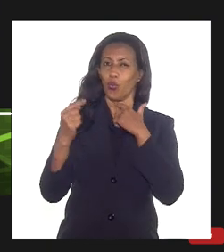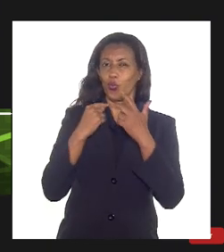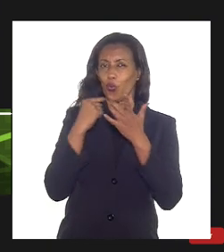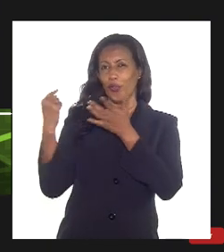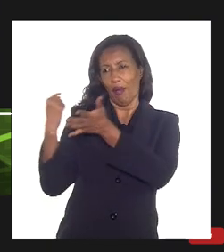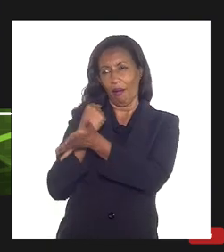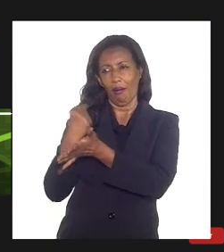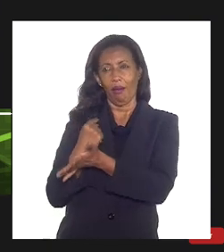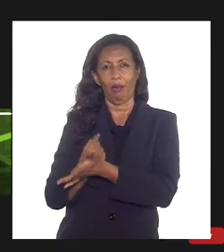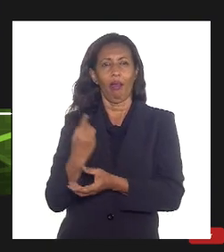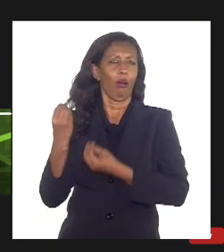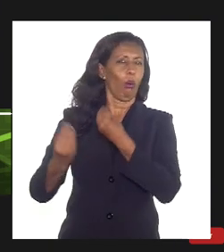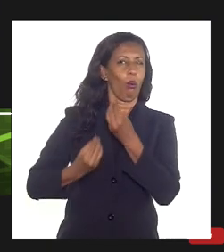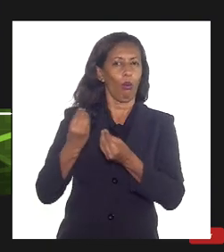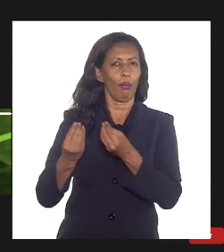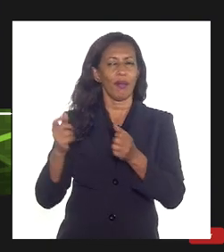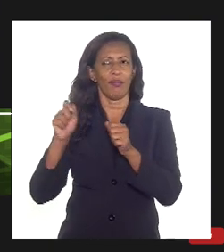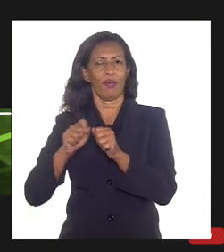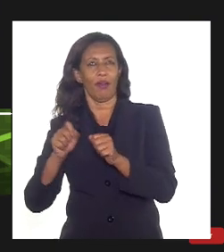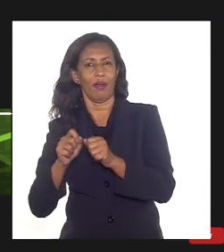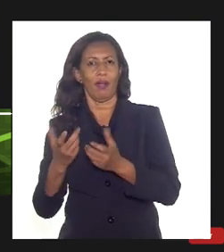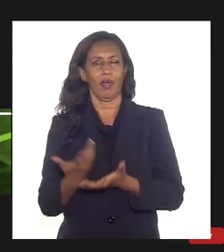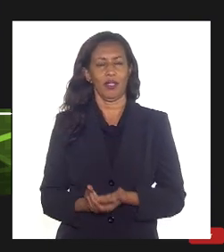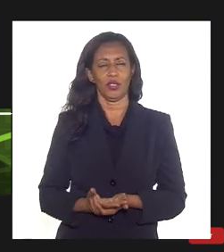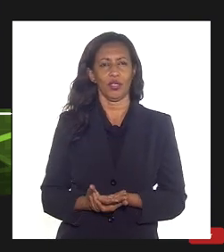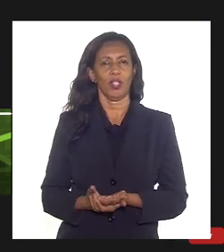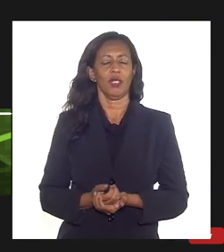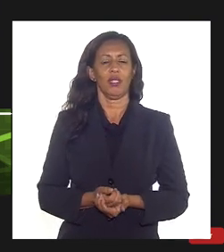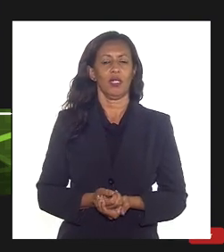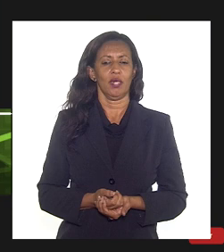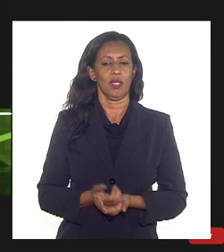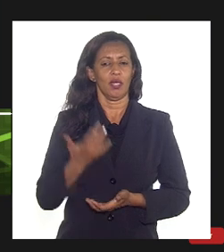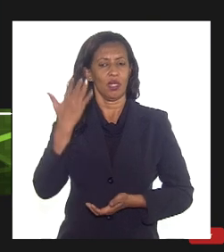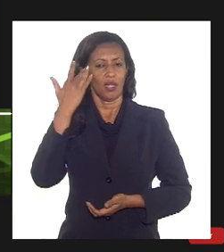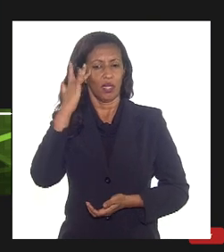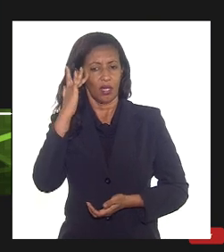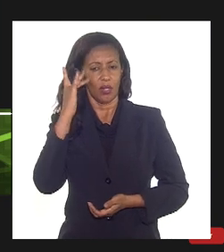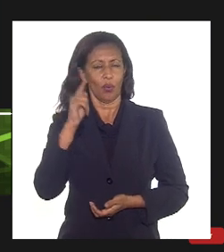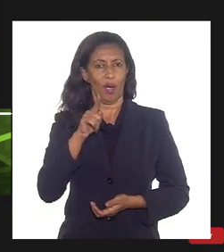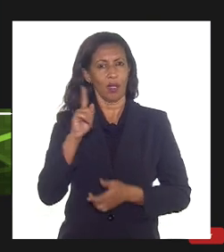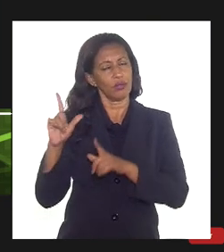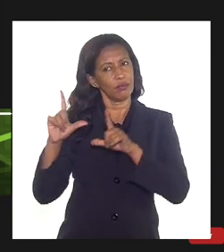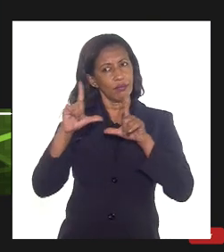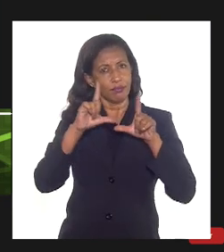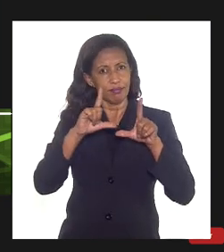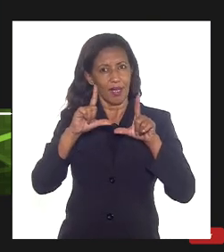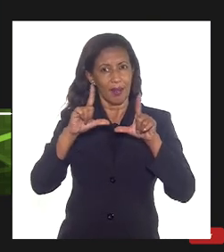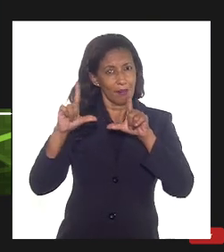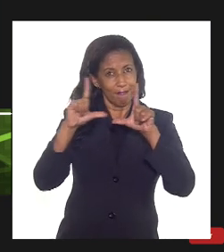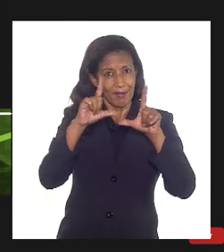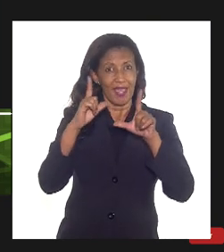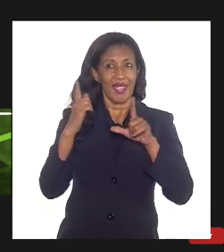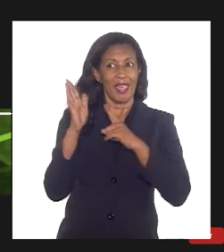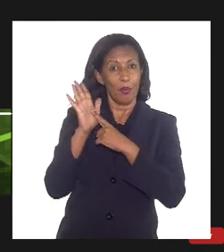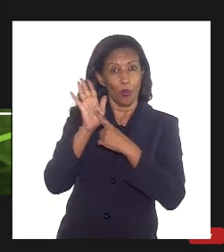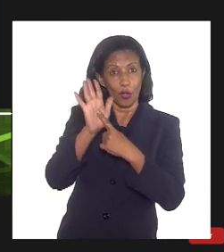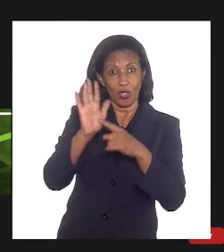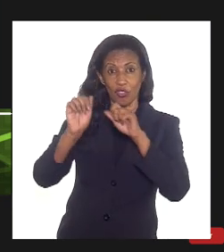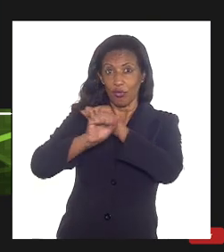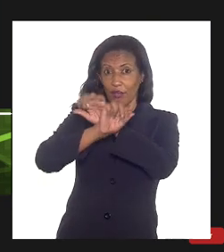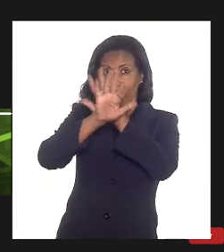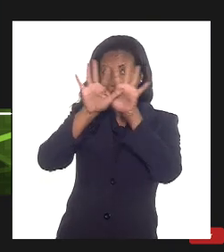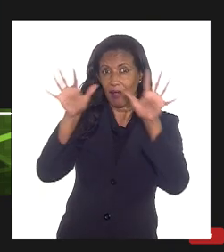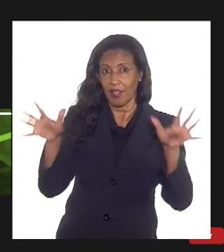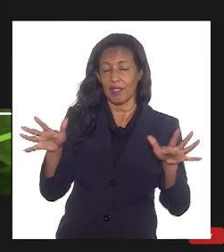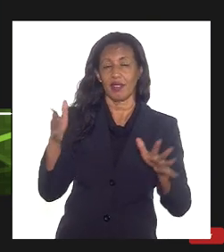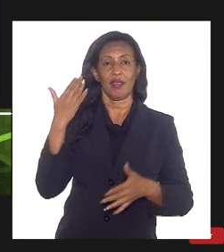por que que a gente reinjeta tanto gás então acho que o intuito aqui da apresentação é buscar esclarecer e